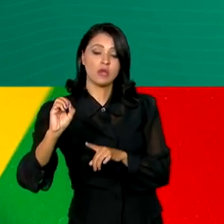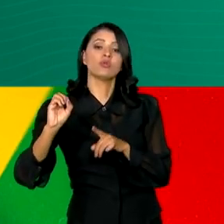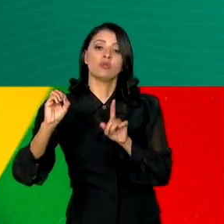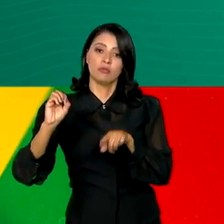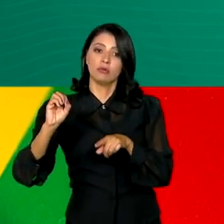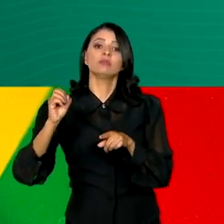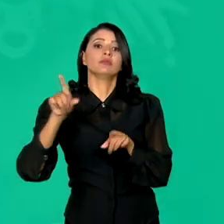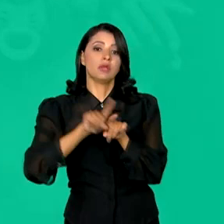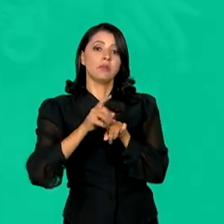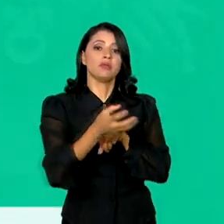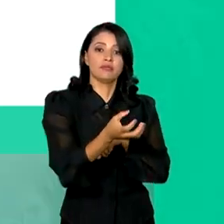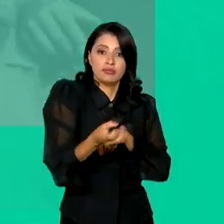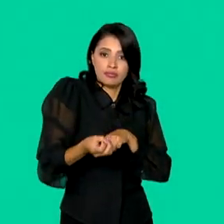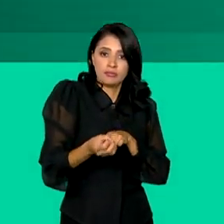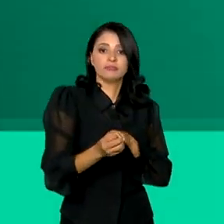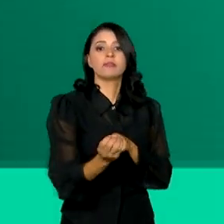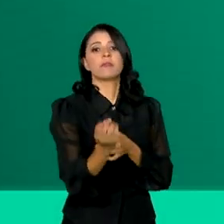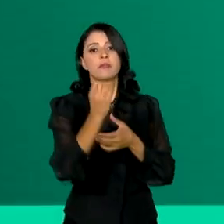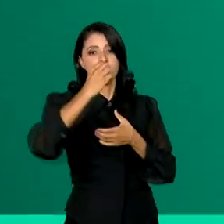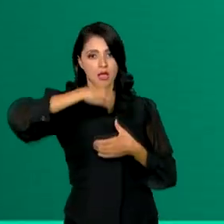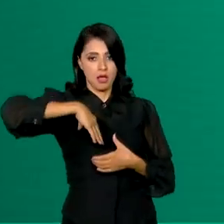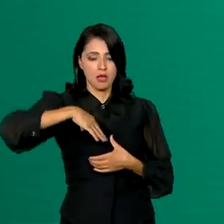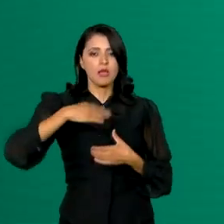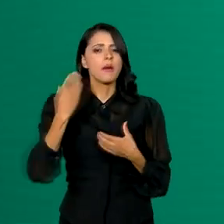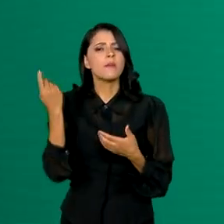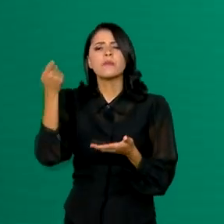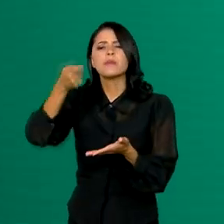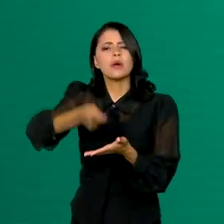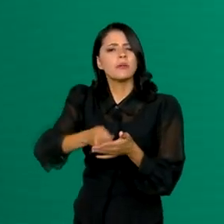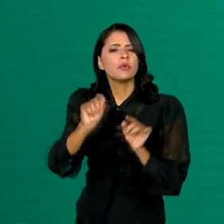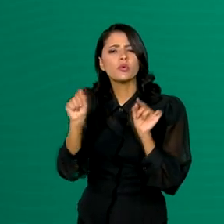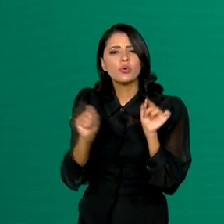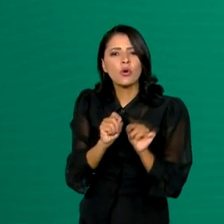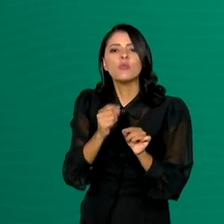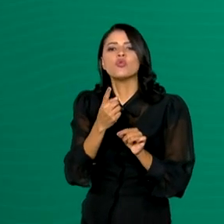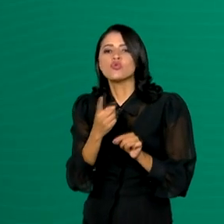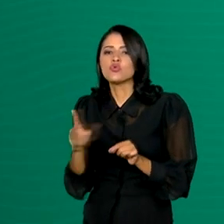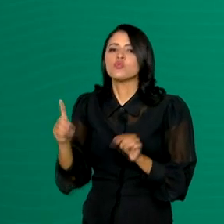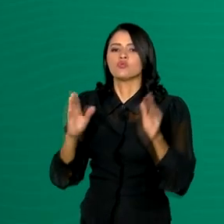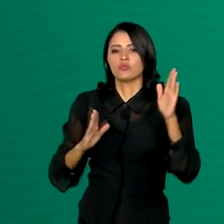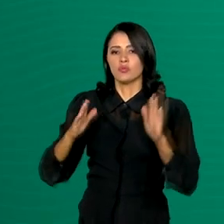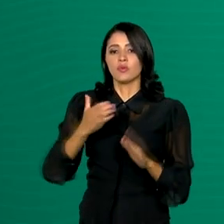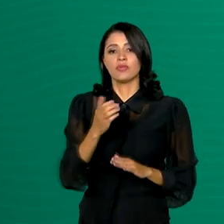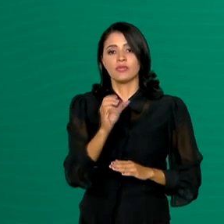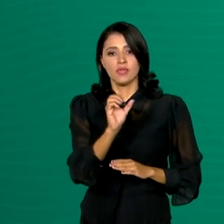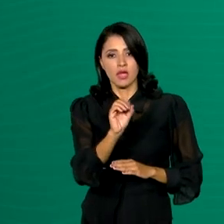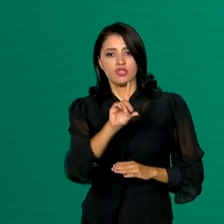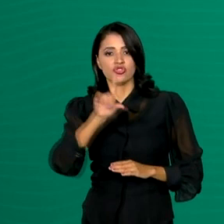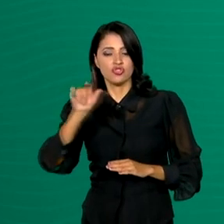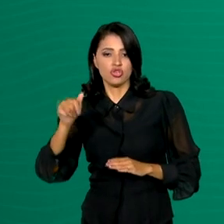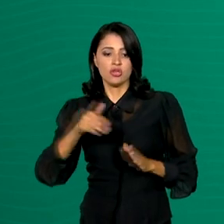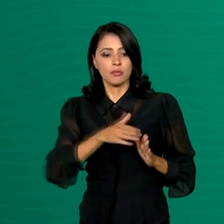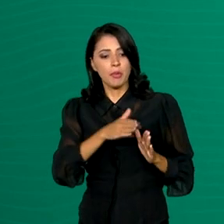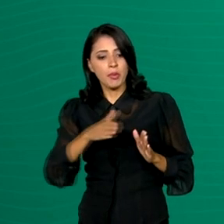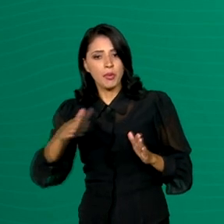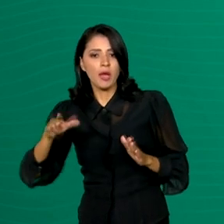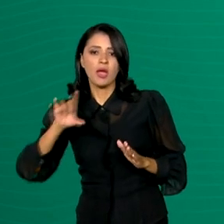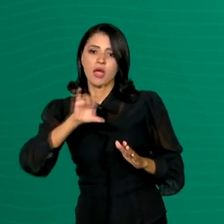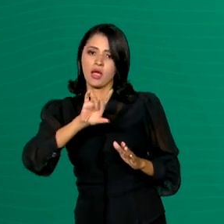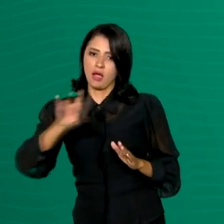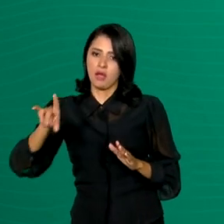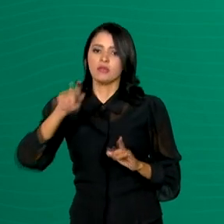correspondente. Os pagamentos são feitos durante os últimos 10 dias úteis de cada mês,